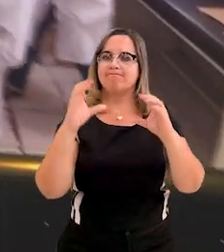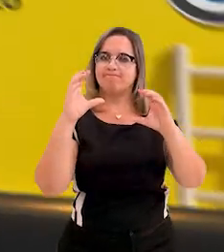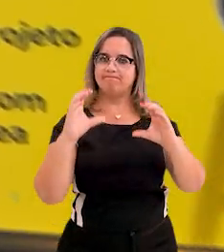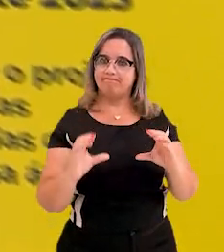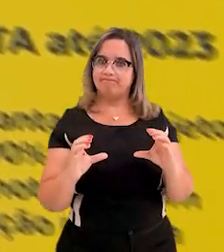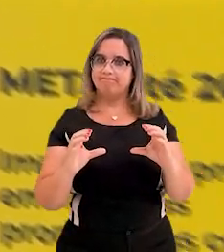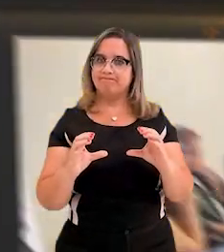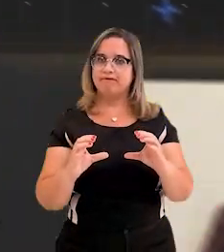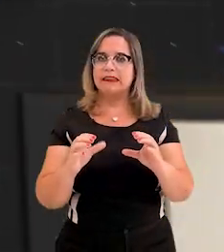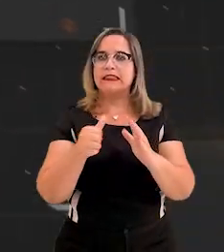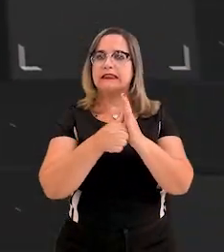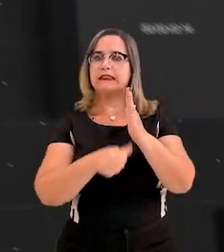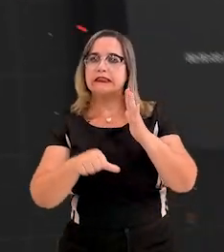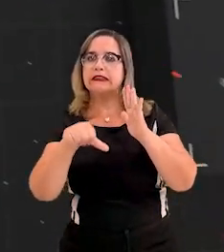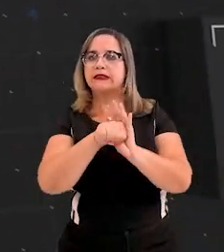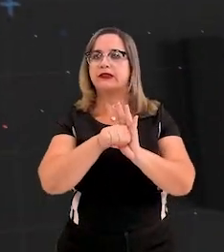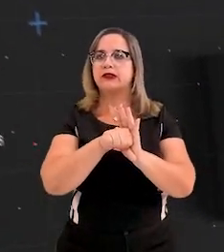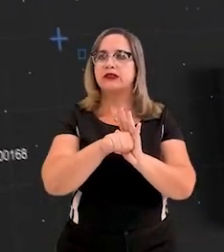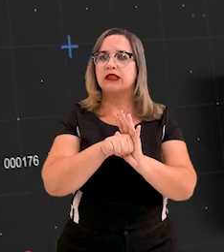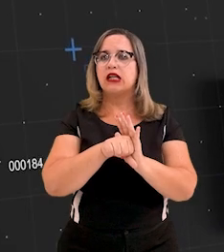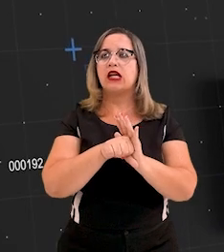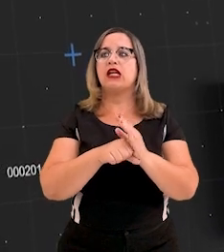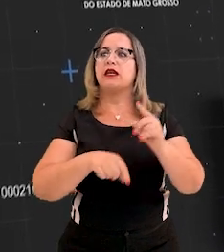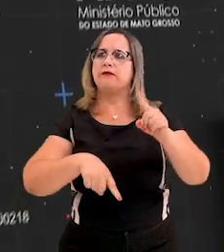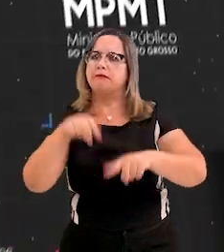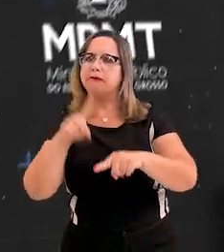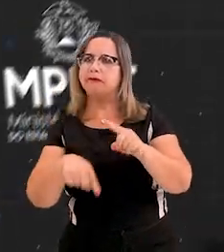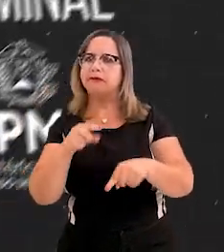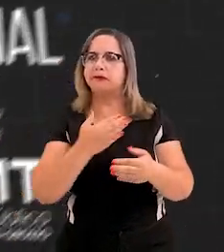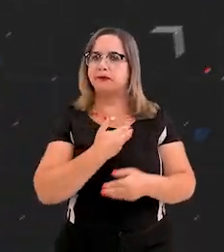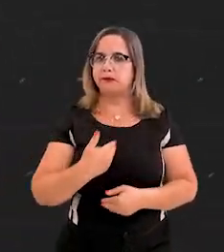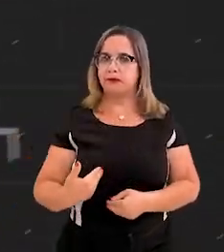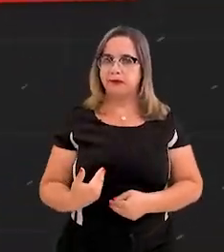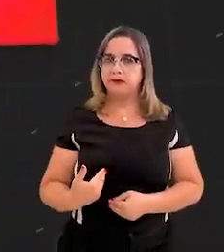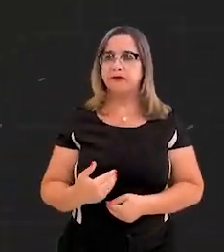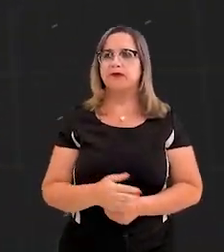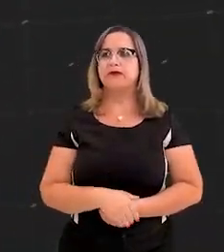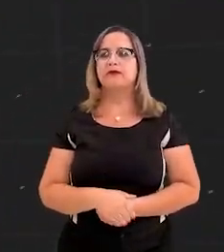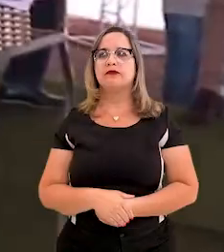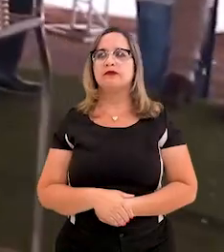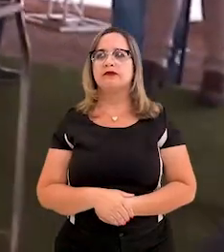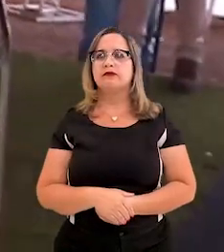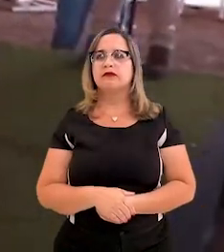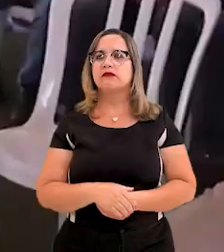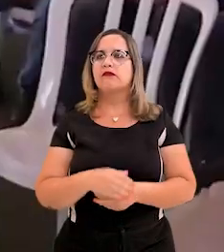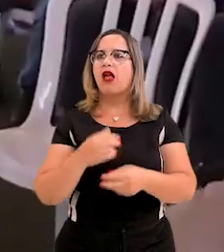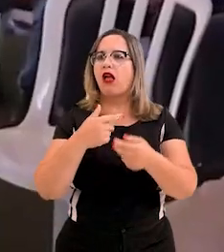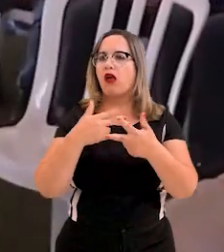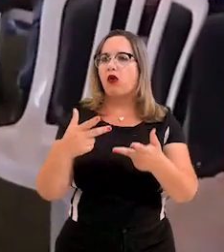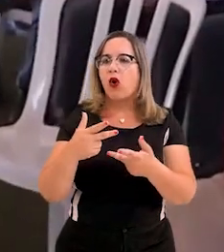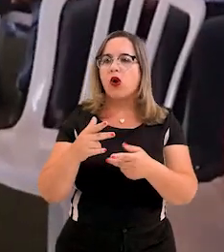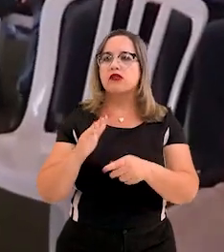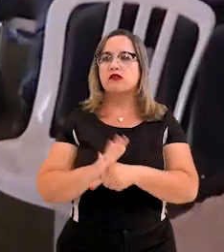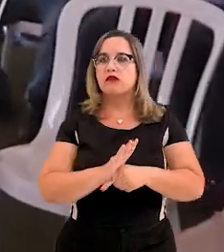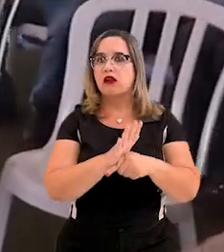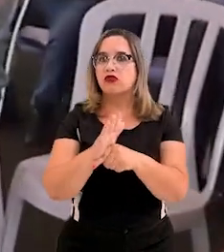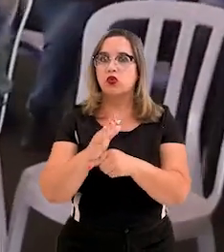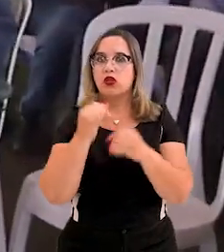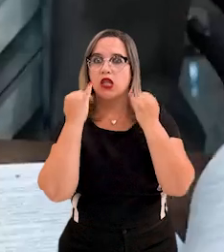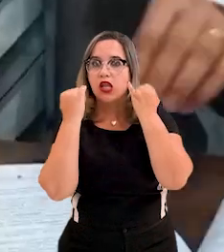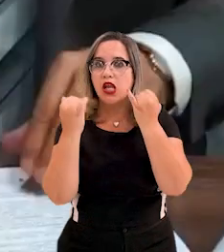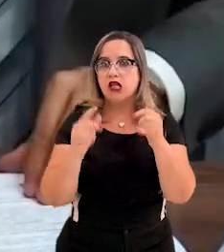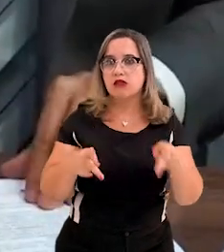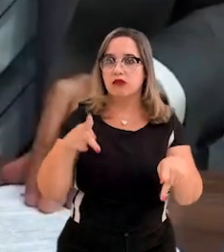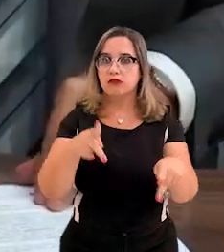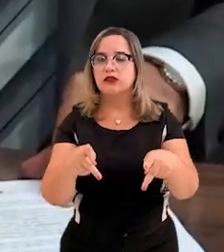cidadania, criminal e patrimônio público. Iniciativas de interesse